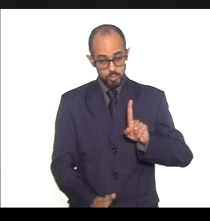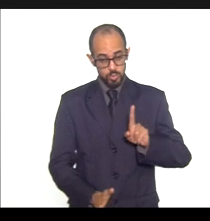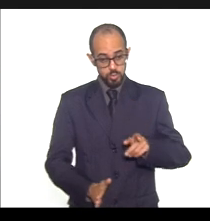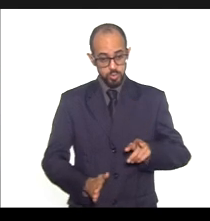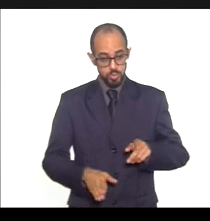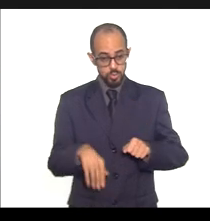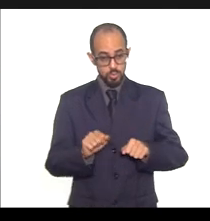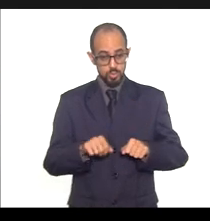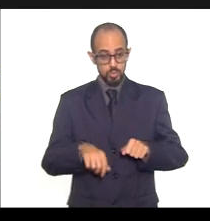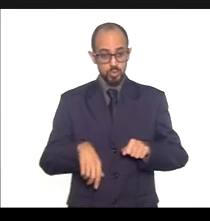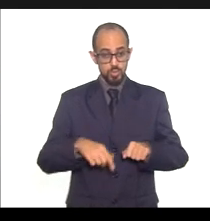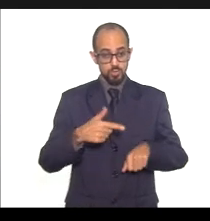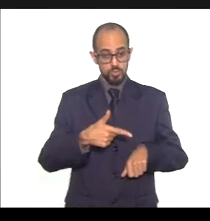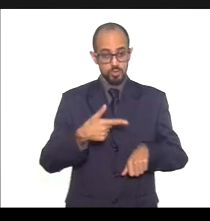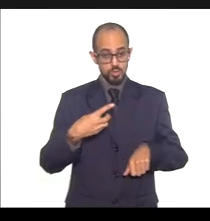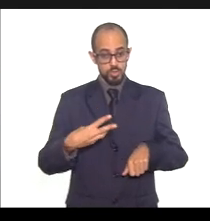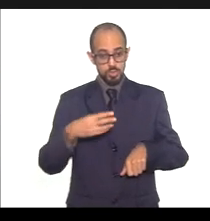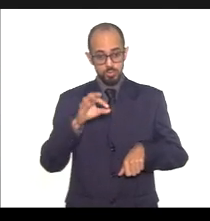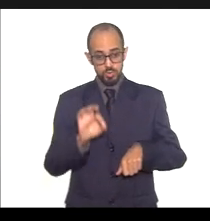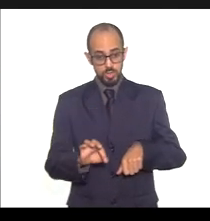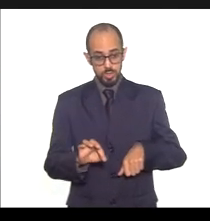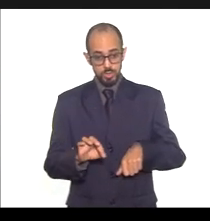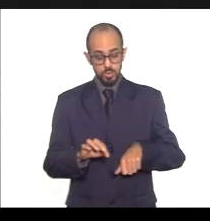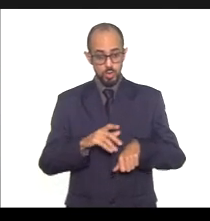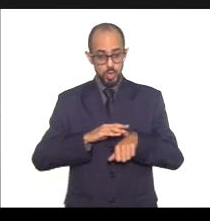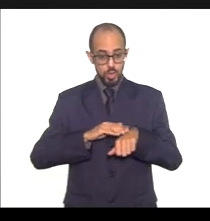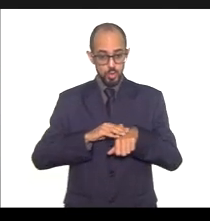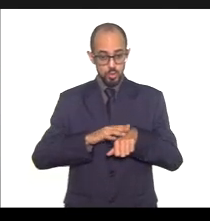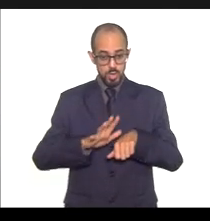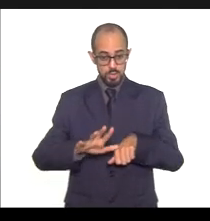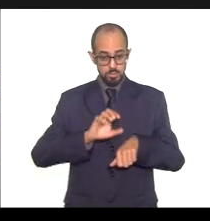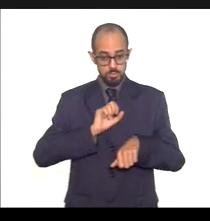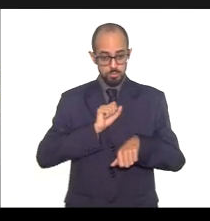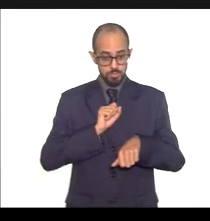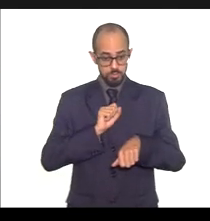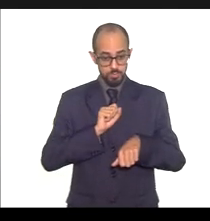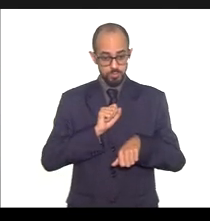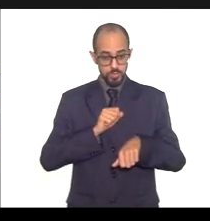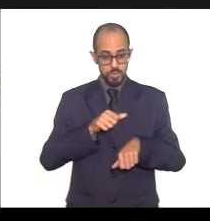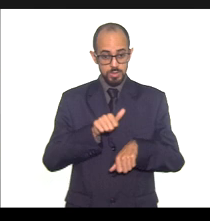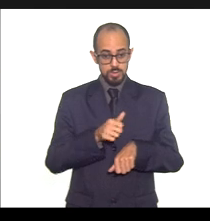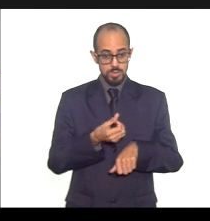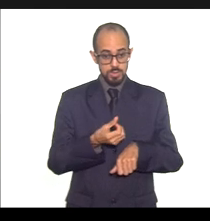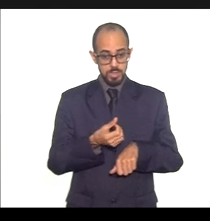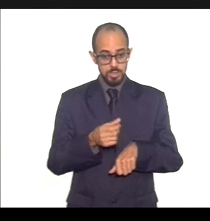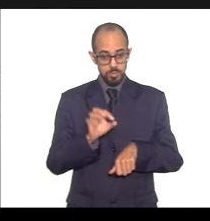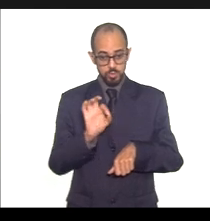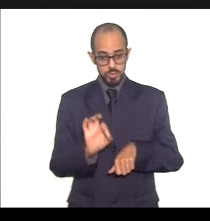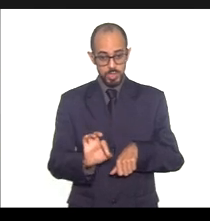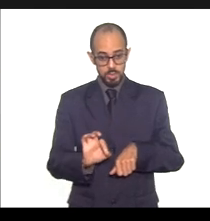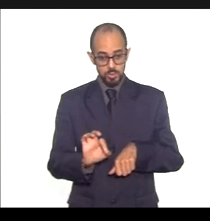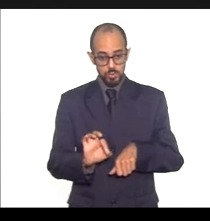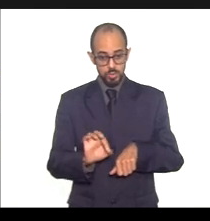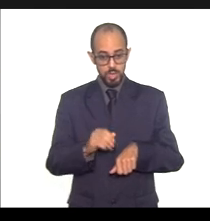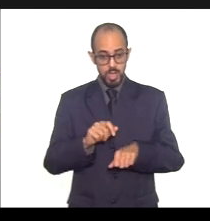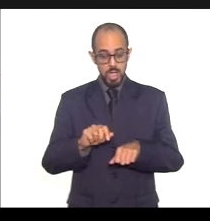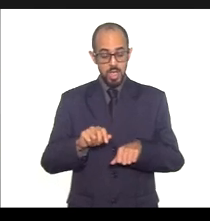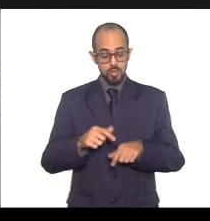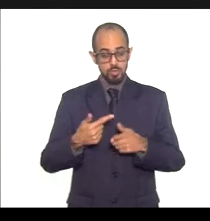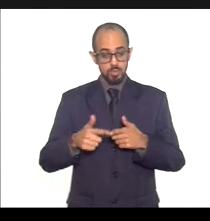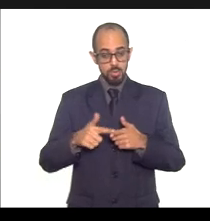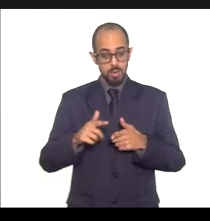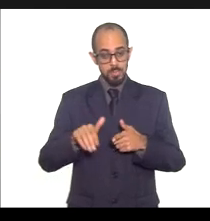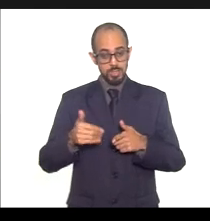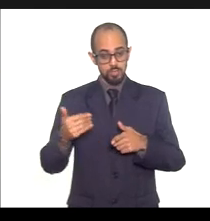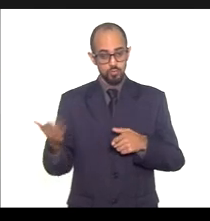23%, as doenças infecciosas e parasitárias, 16%, as causas externas,